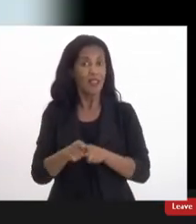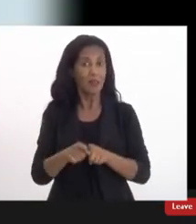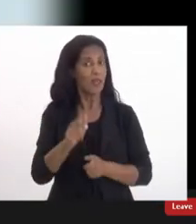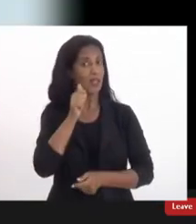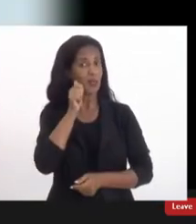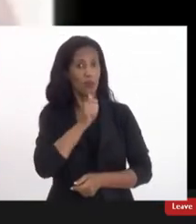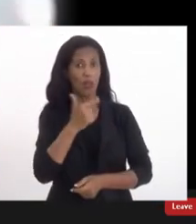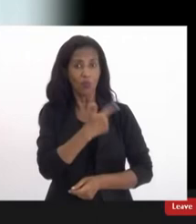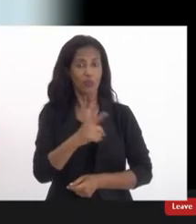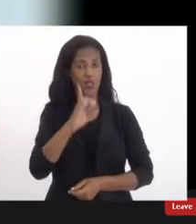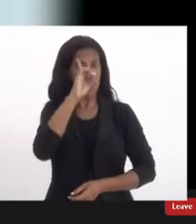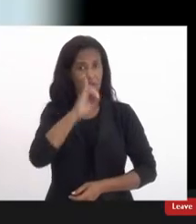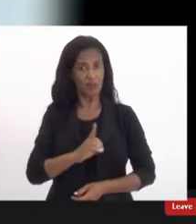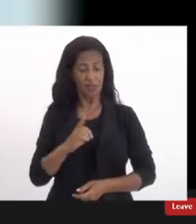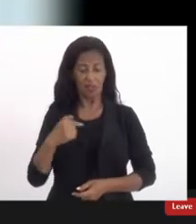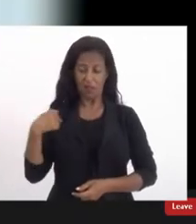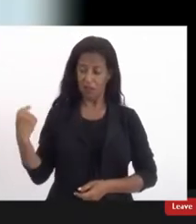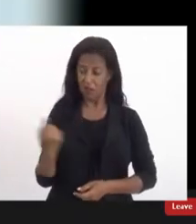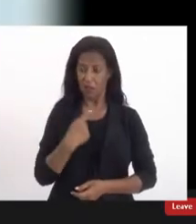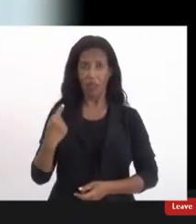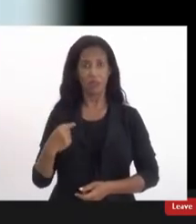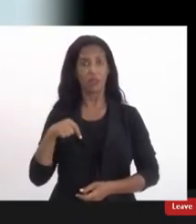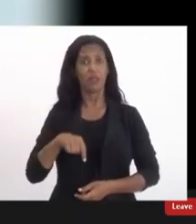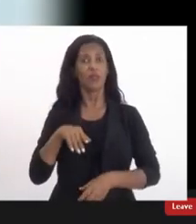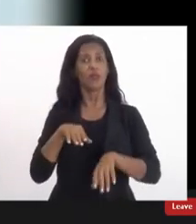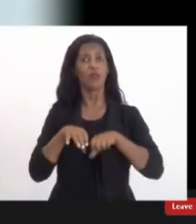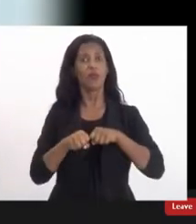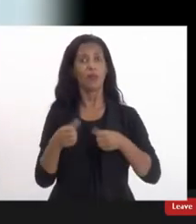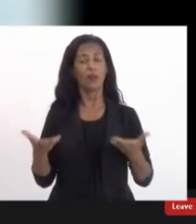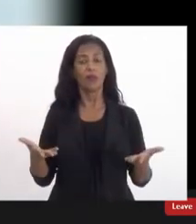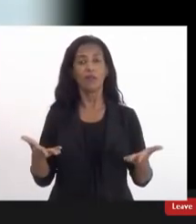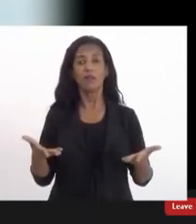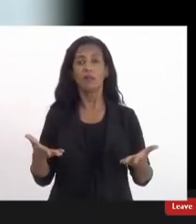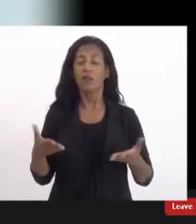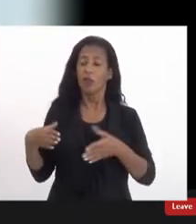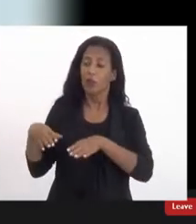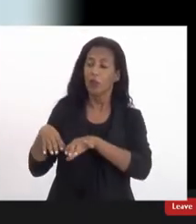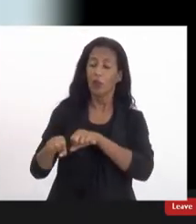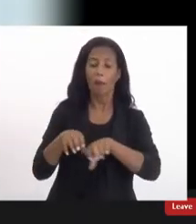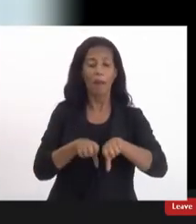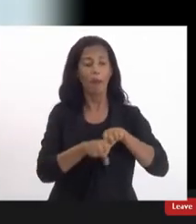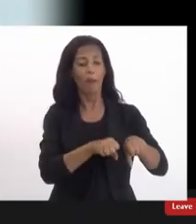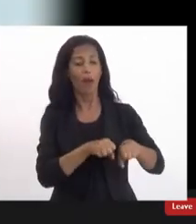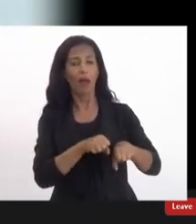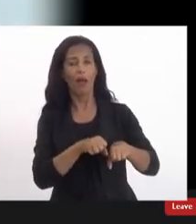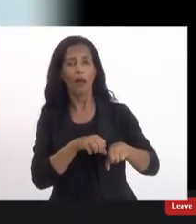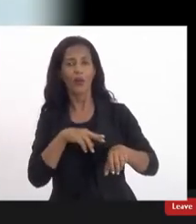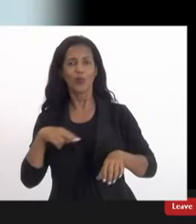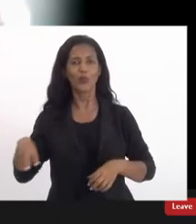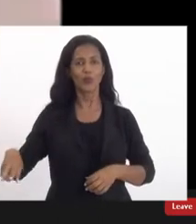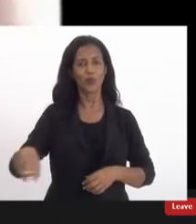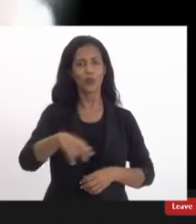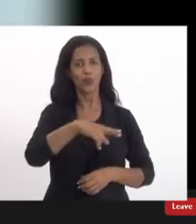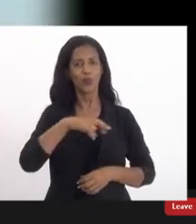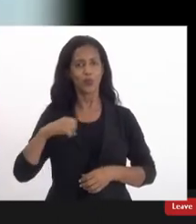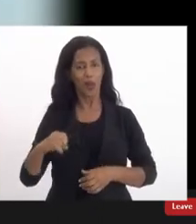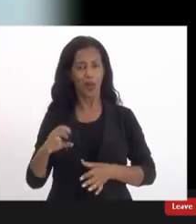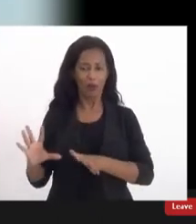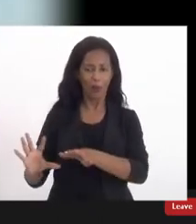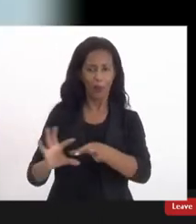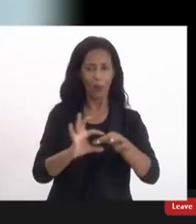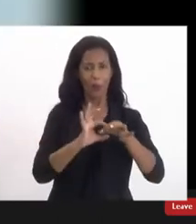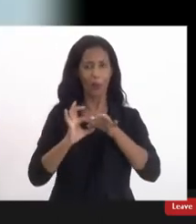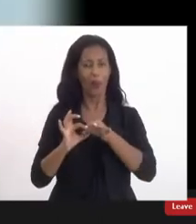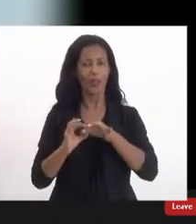a gente está aqui formando né a gente está formando é um círculo e um círculo